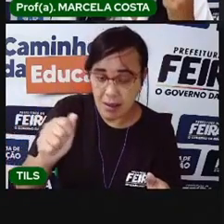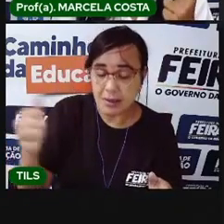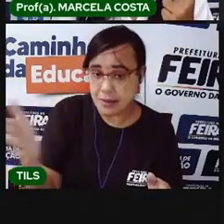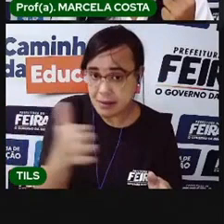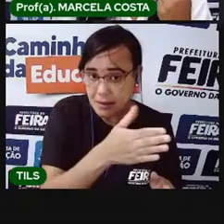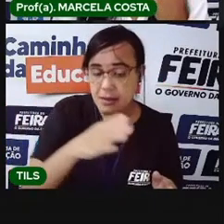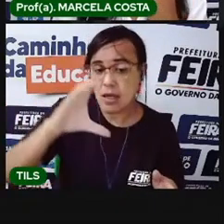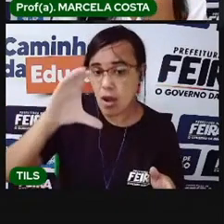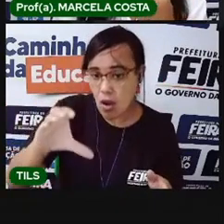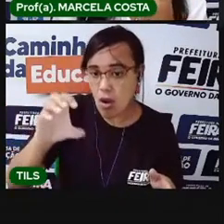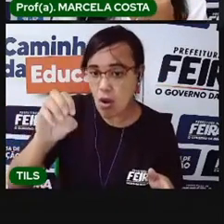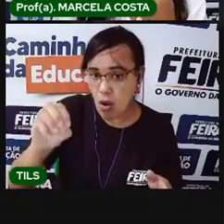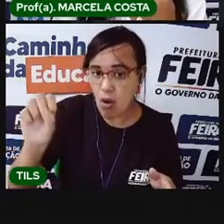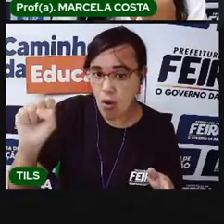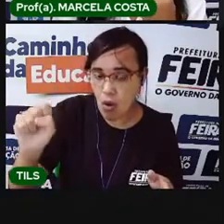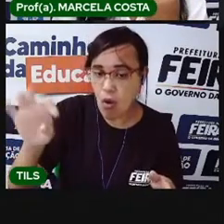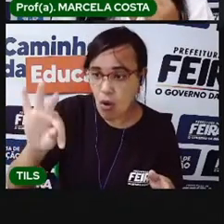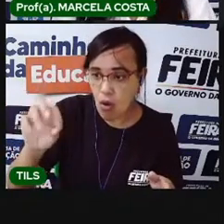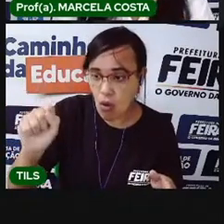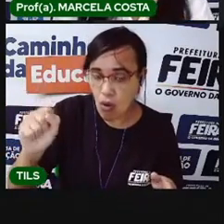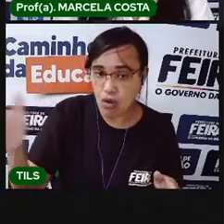Confeição. Então, tem três, ó.